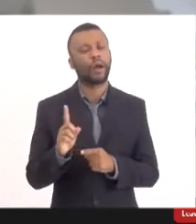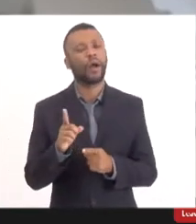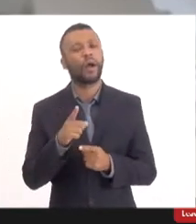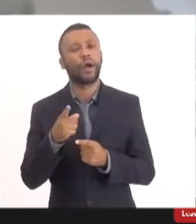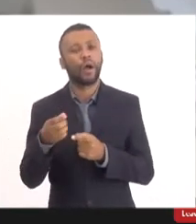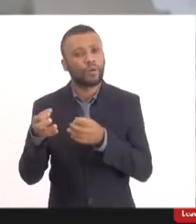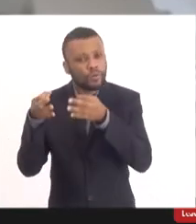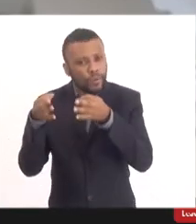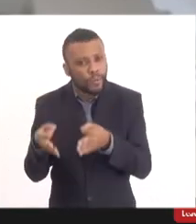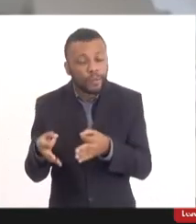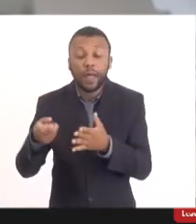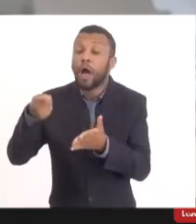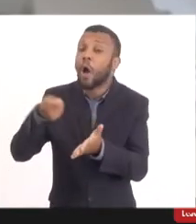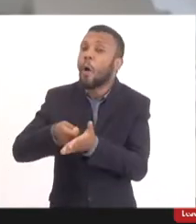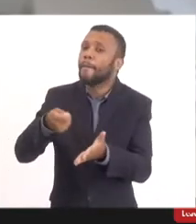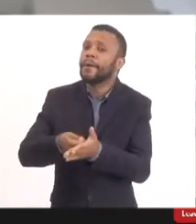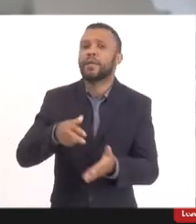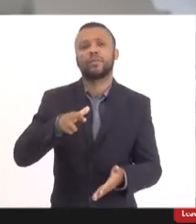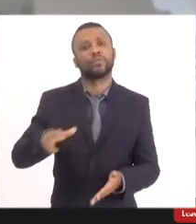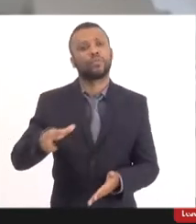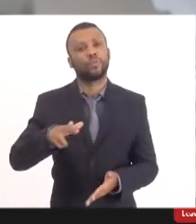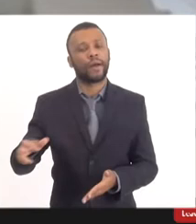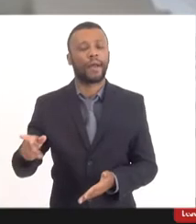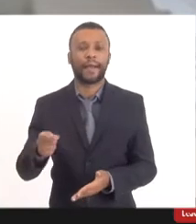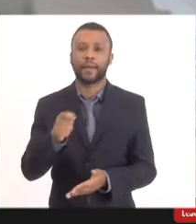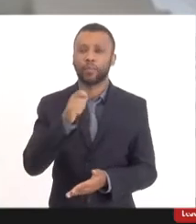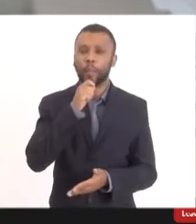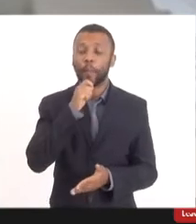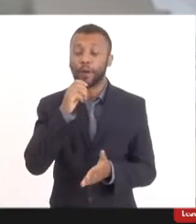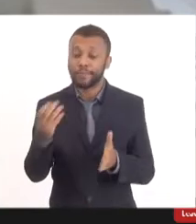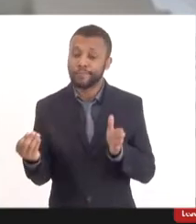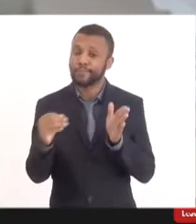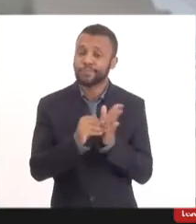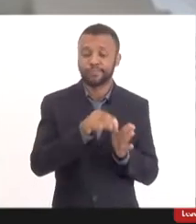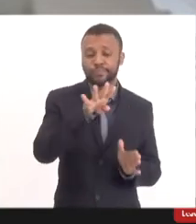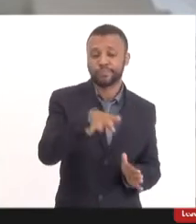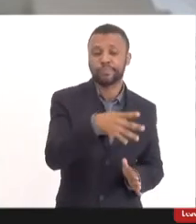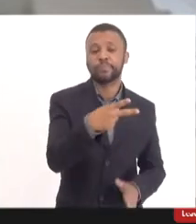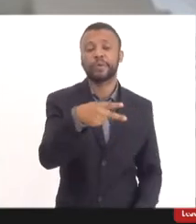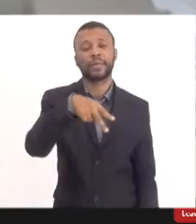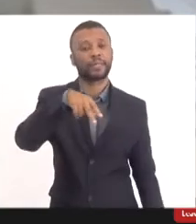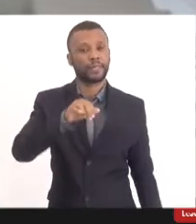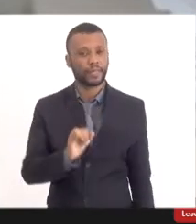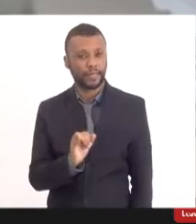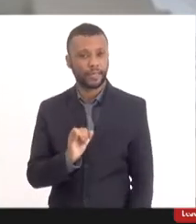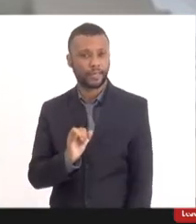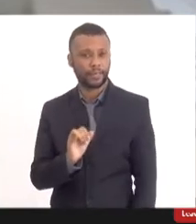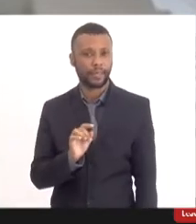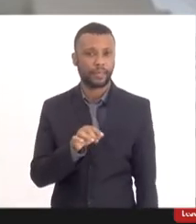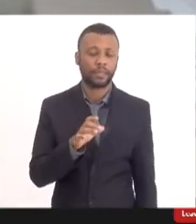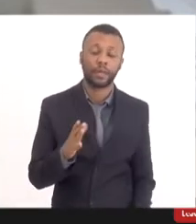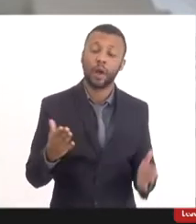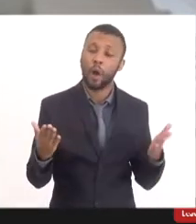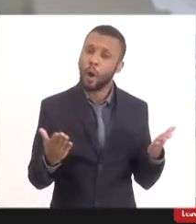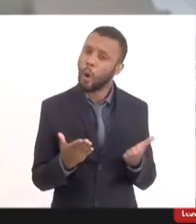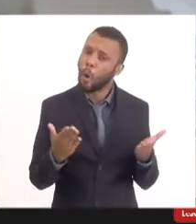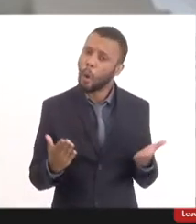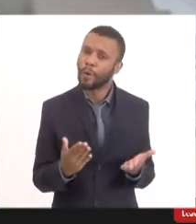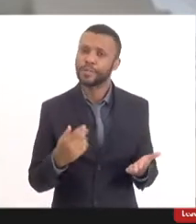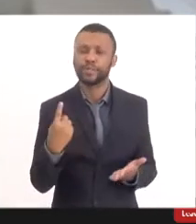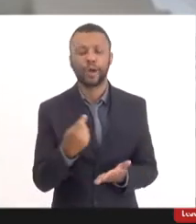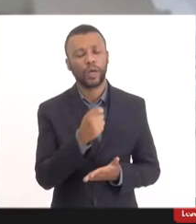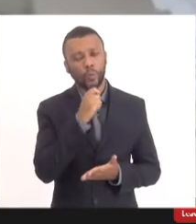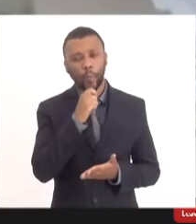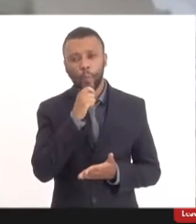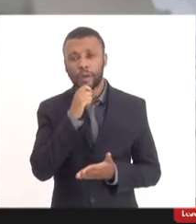não serem obrigatórias e não estarem no PNI. Então, hoje, nós não temos a